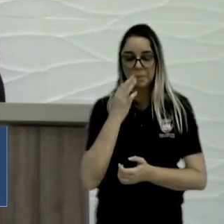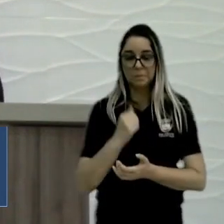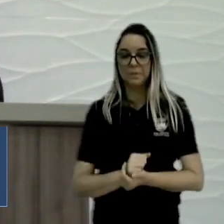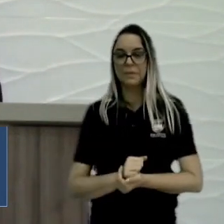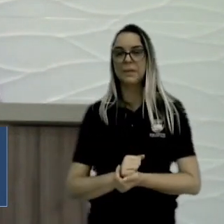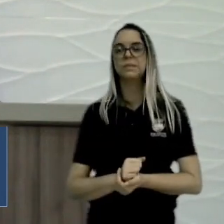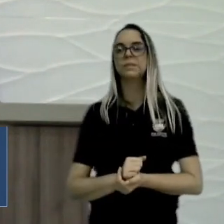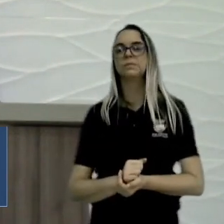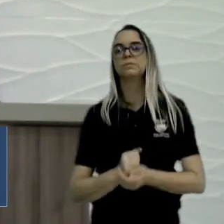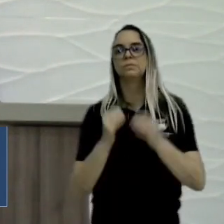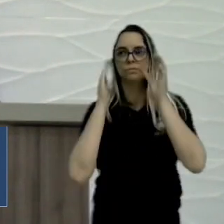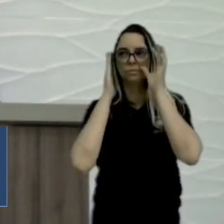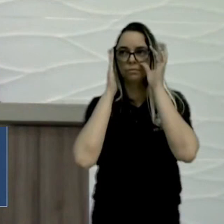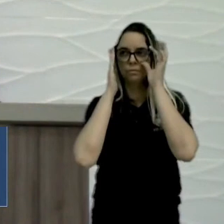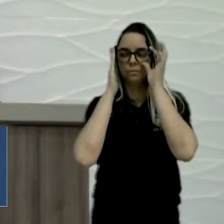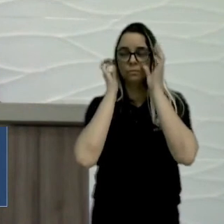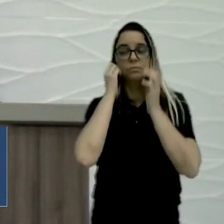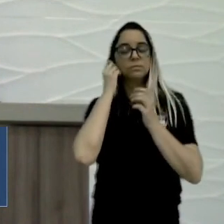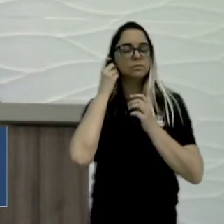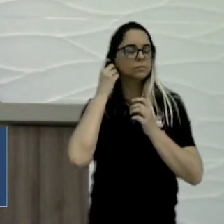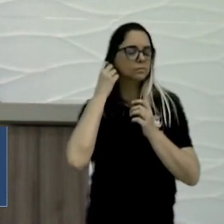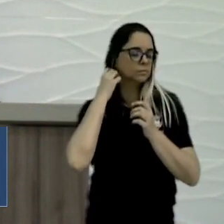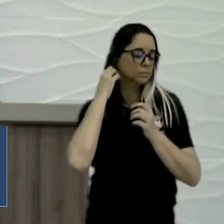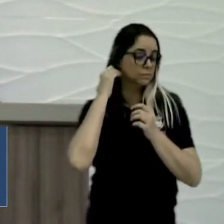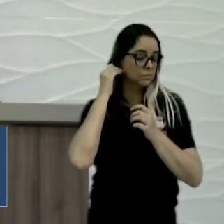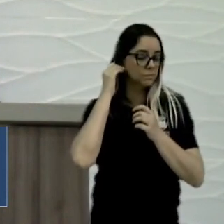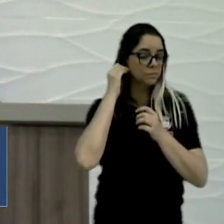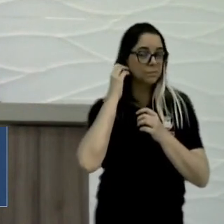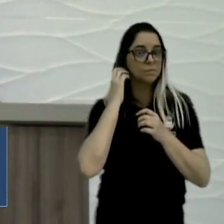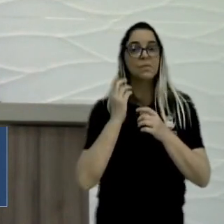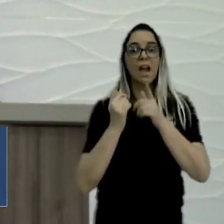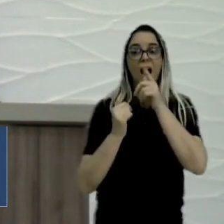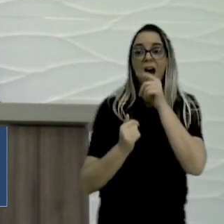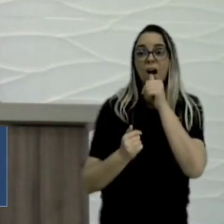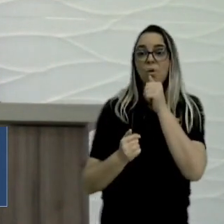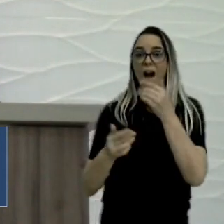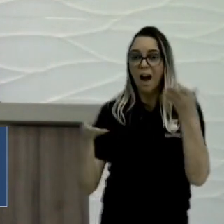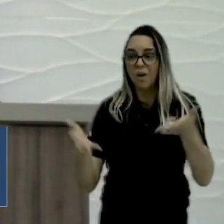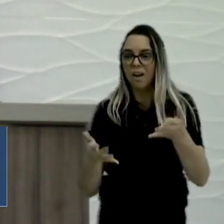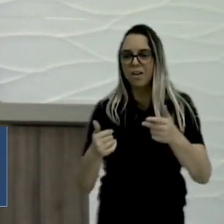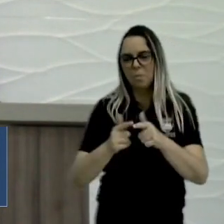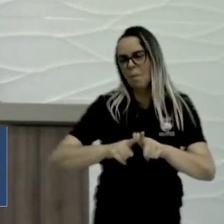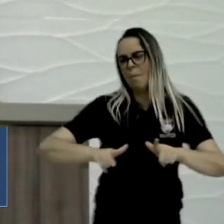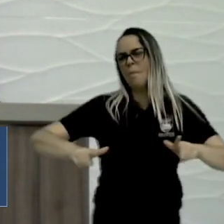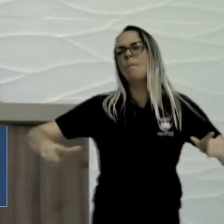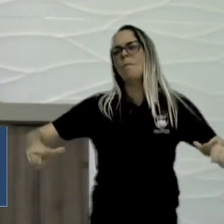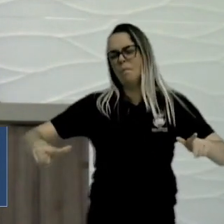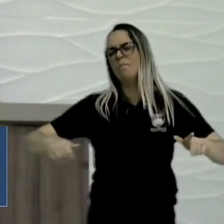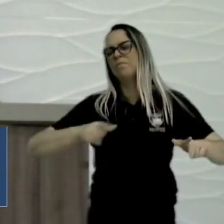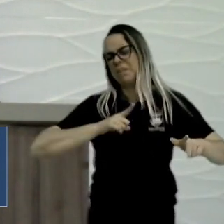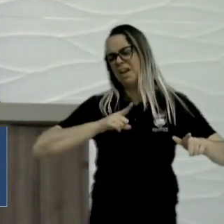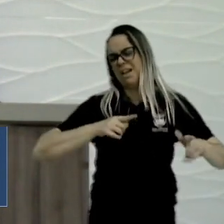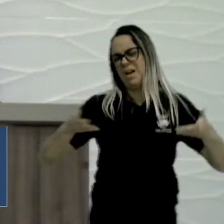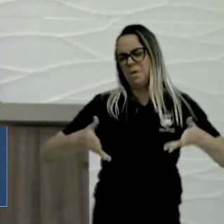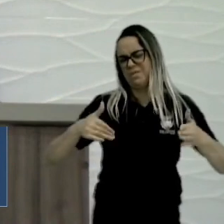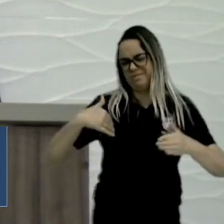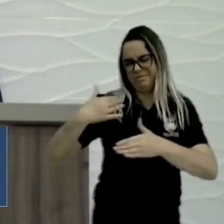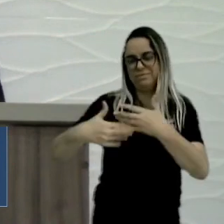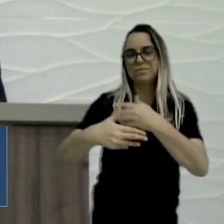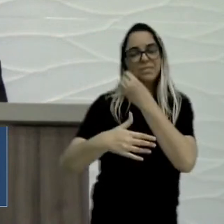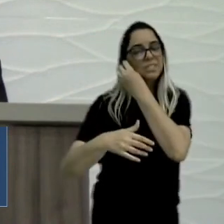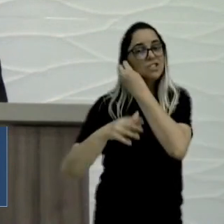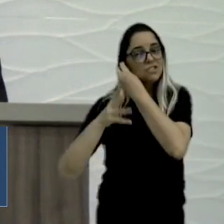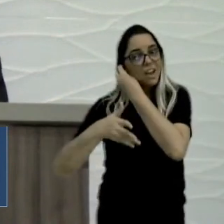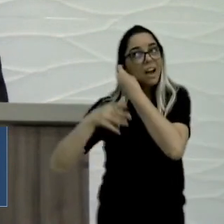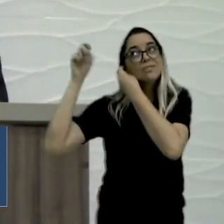a gente está começando a enfrentar uma crise hídrica pesada, uma seca que está aí, já está assolando nossa região,